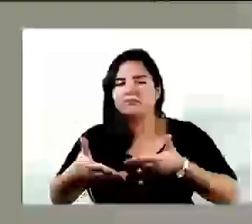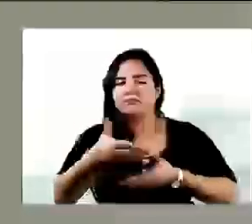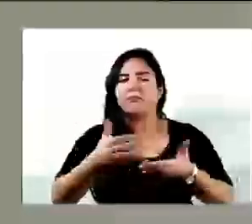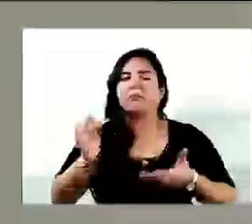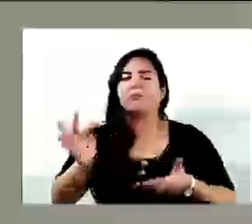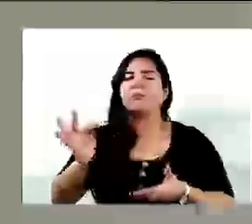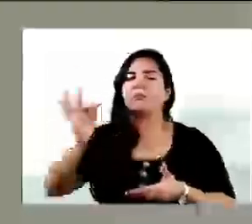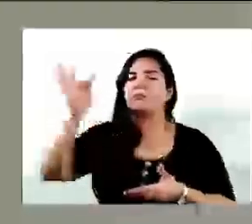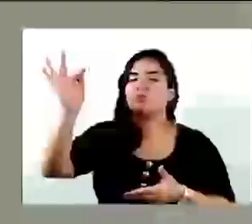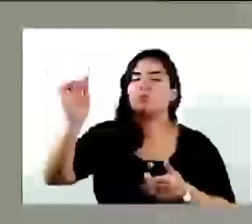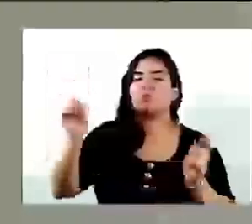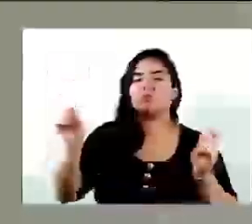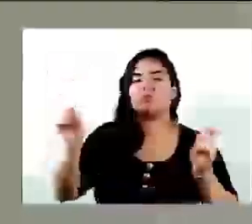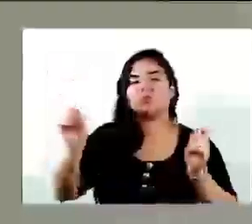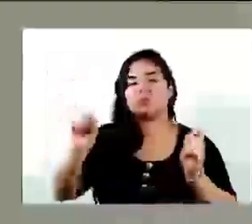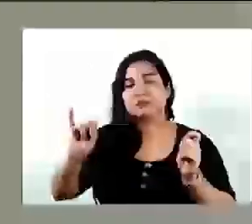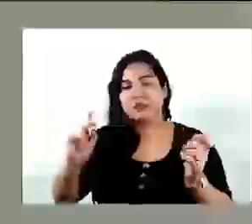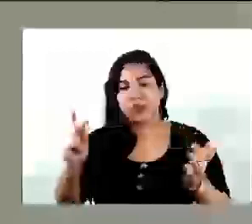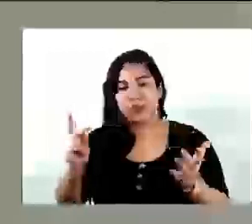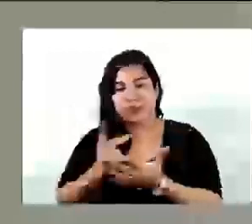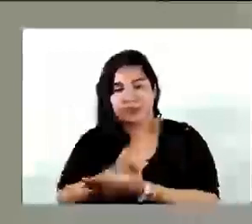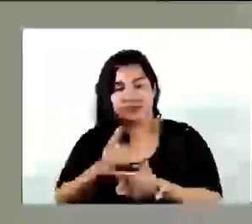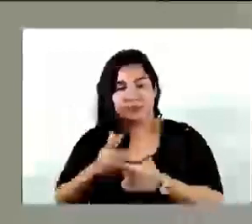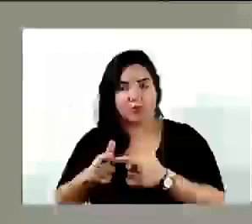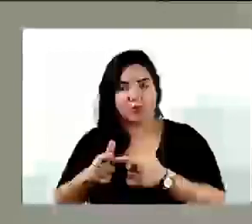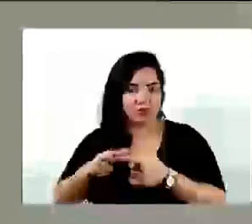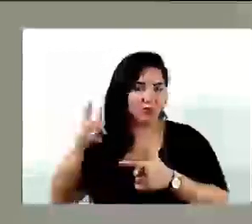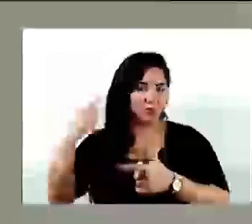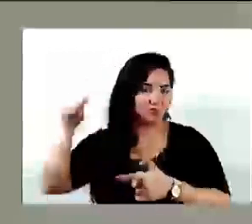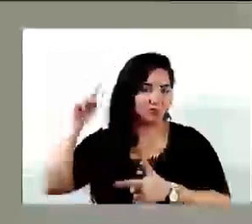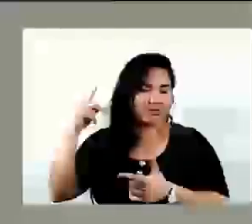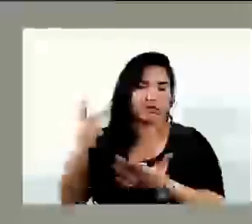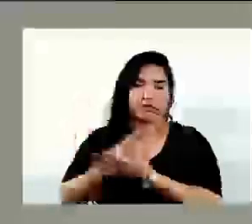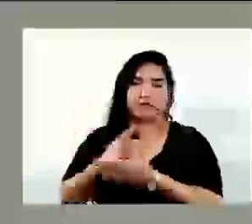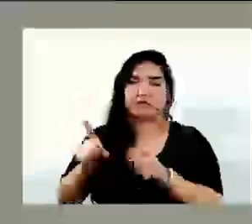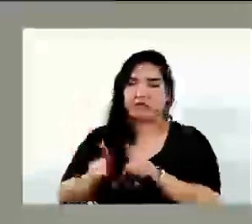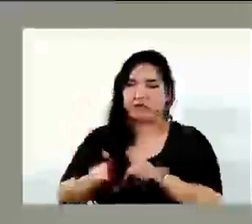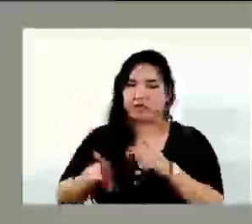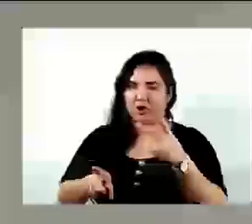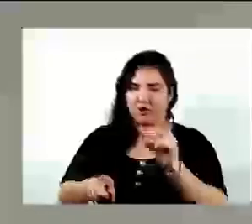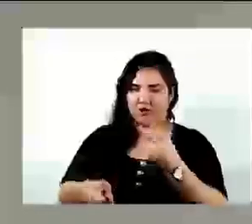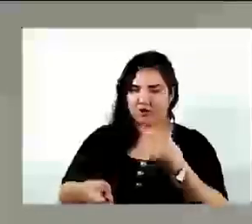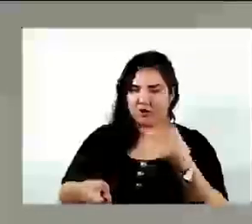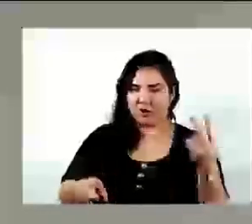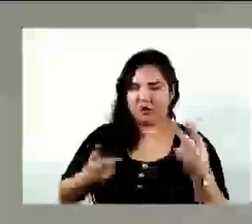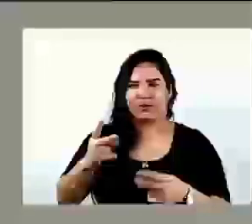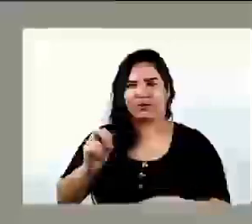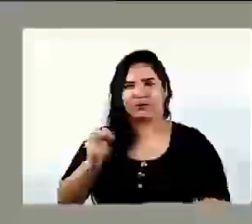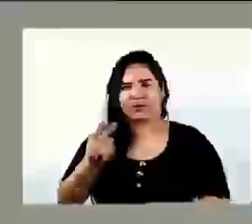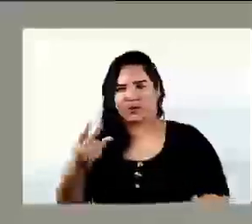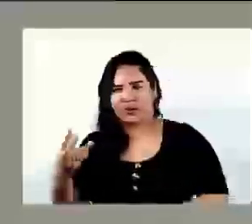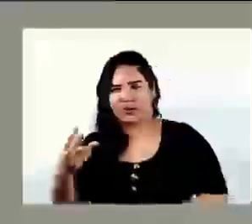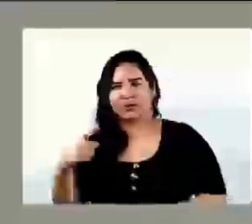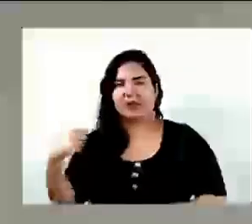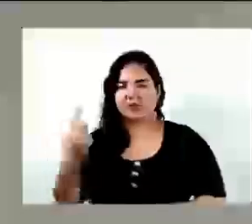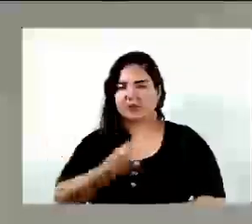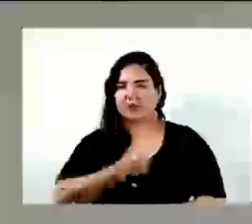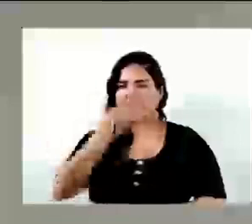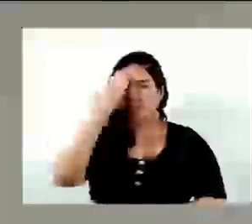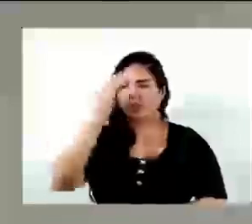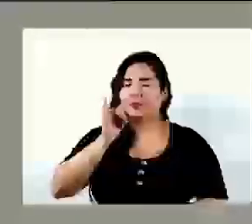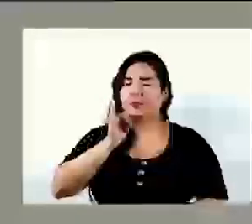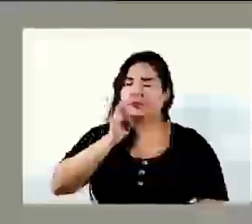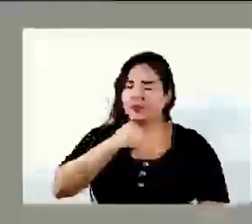possível tragédia, como já aconteceu, e já acontece, não é de 2022 ou 2023, e a gente sabe que isso, infelizmente, já é